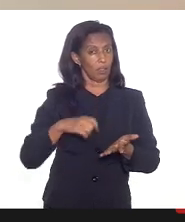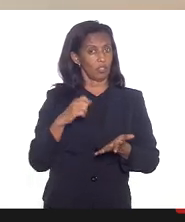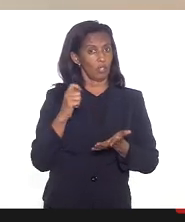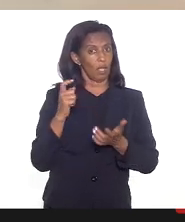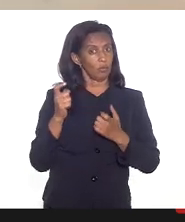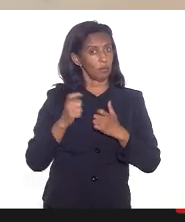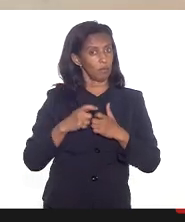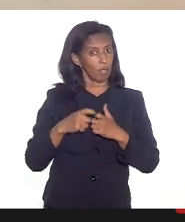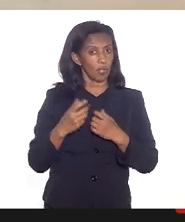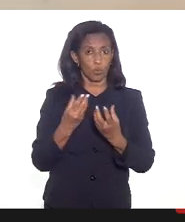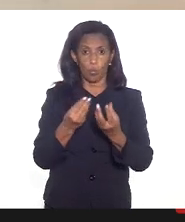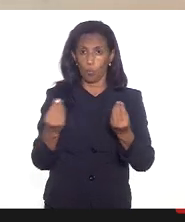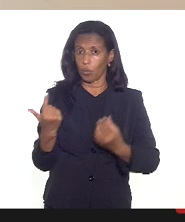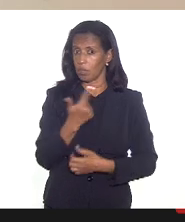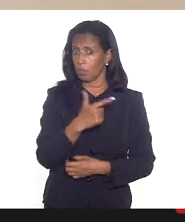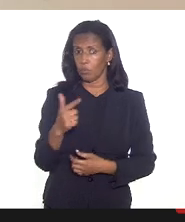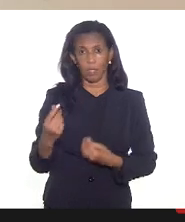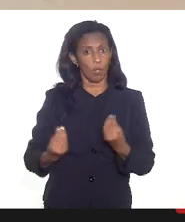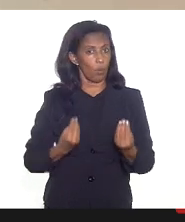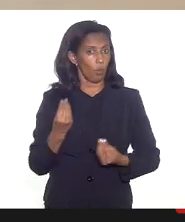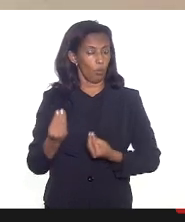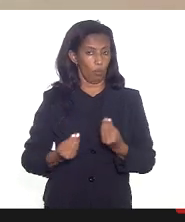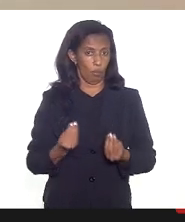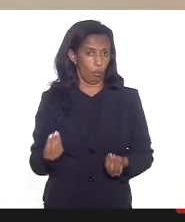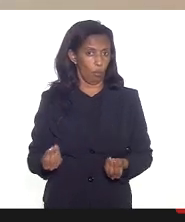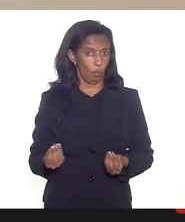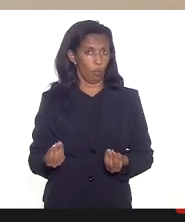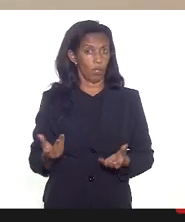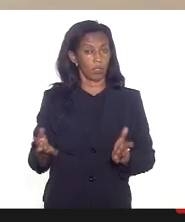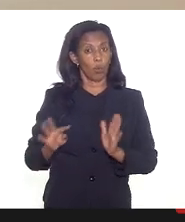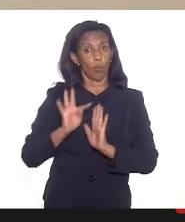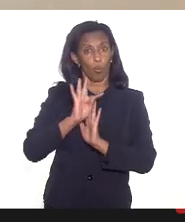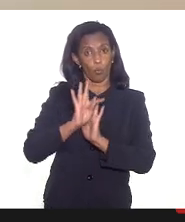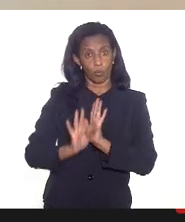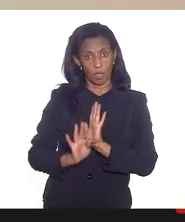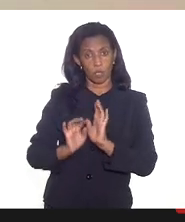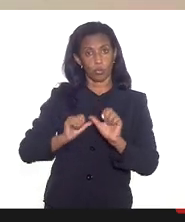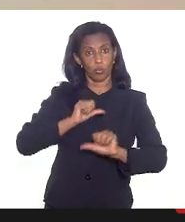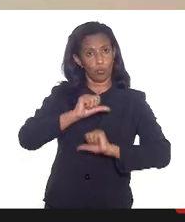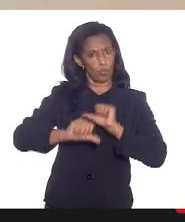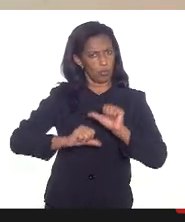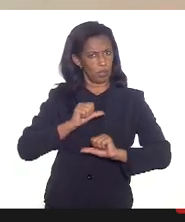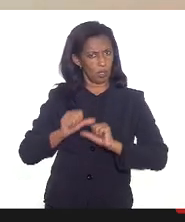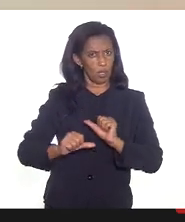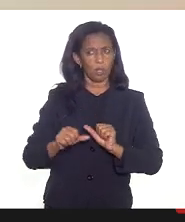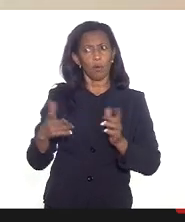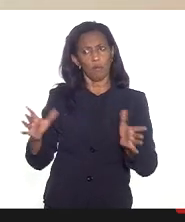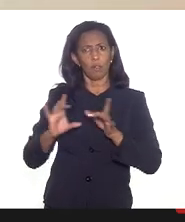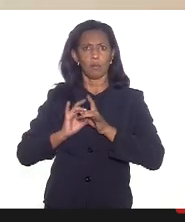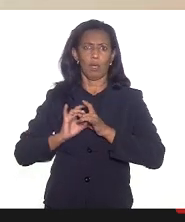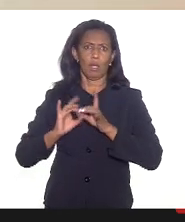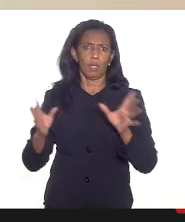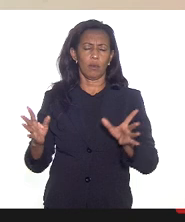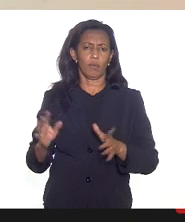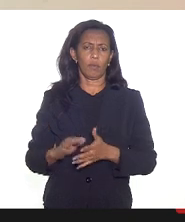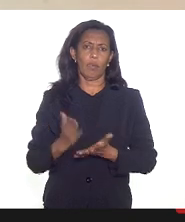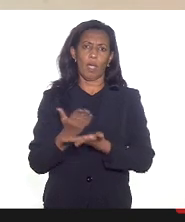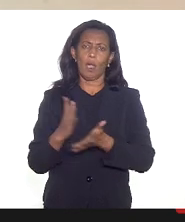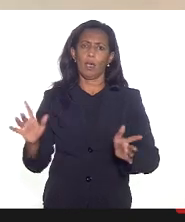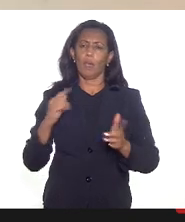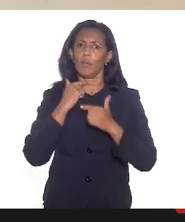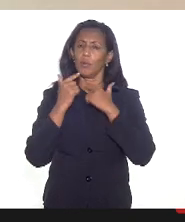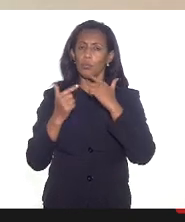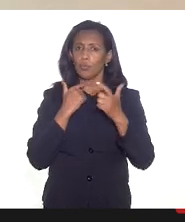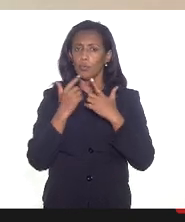têm de fato condições então com a mudança do texto isso vai facilitar e os municípios eles acabam ficando também na dúvida assim como a